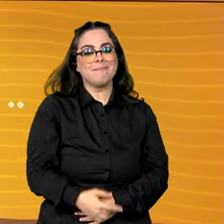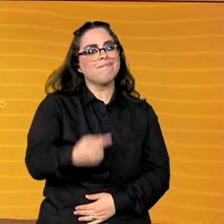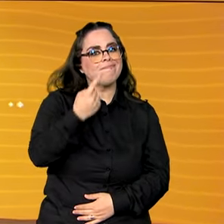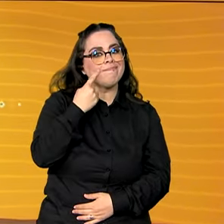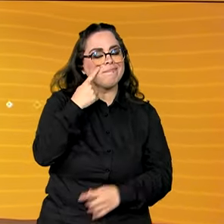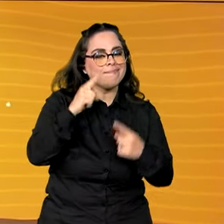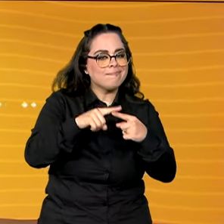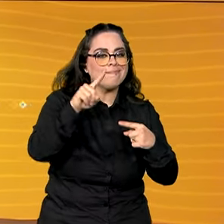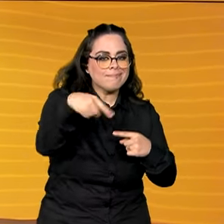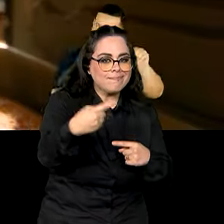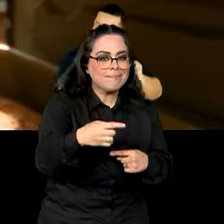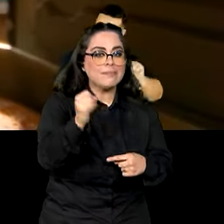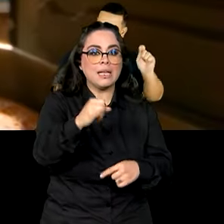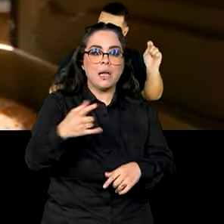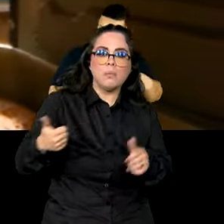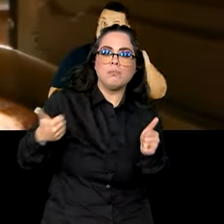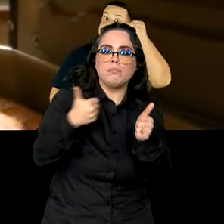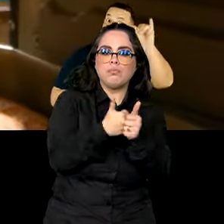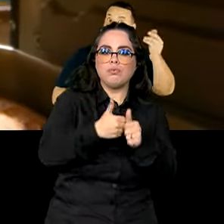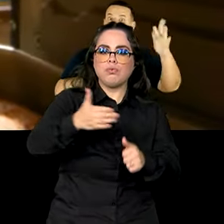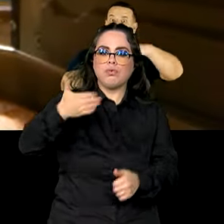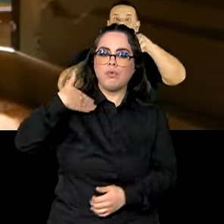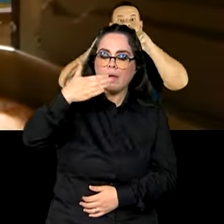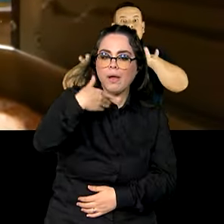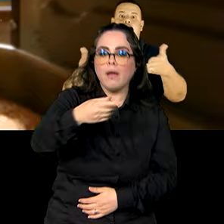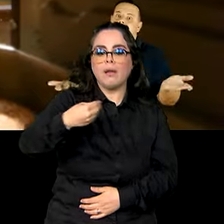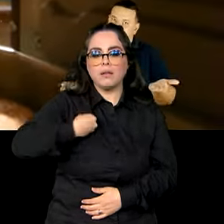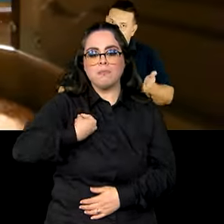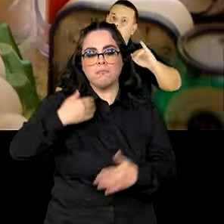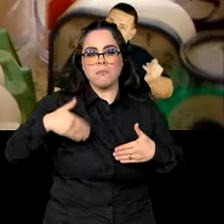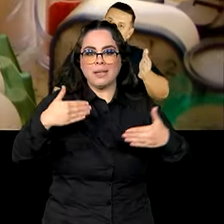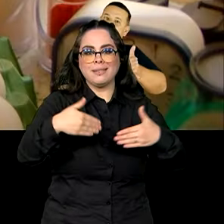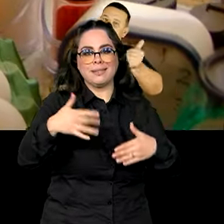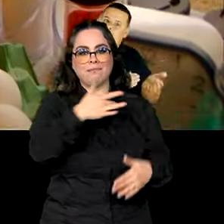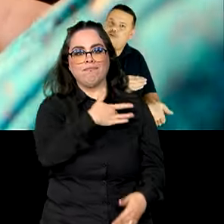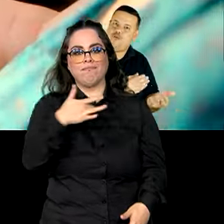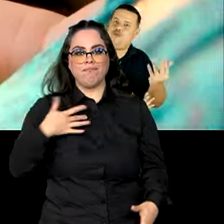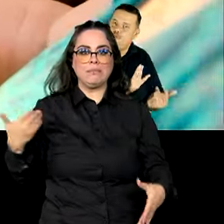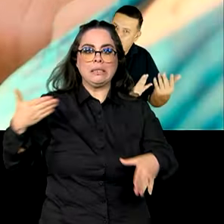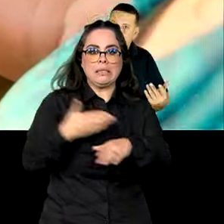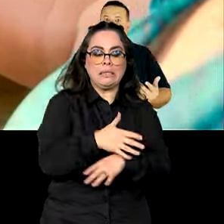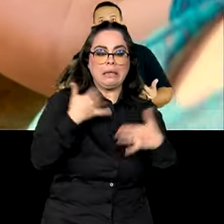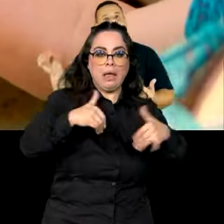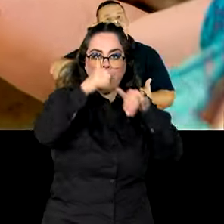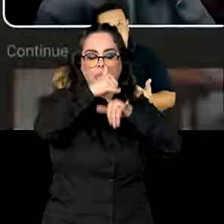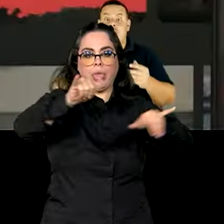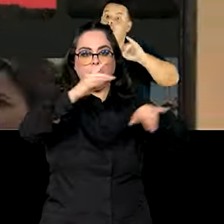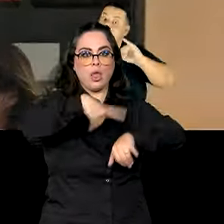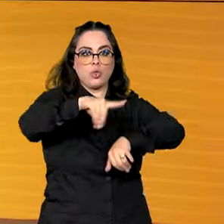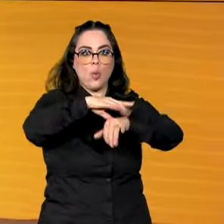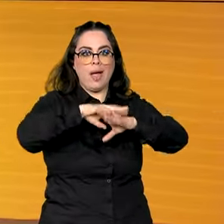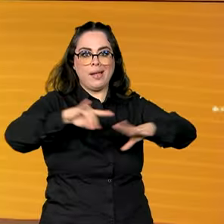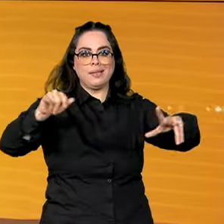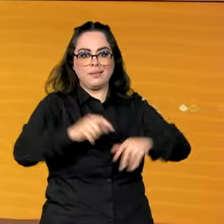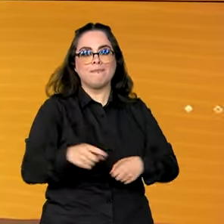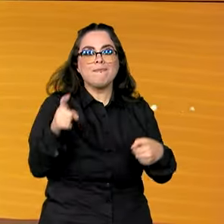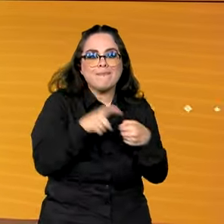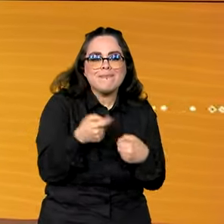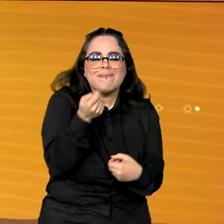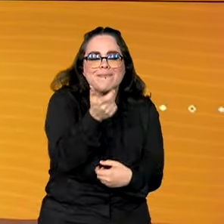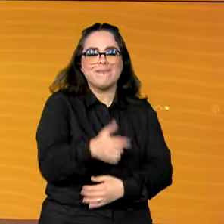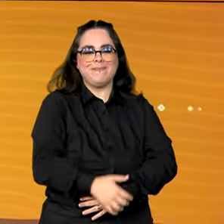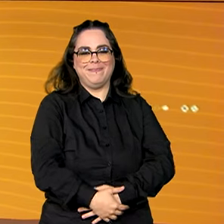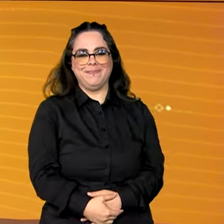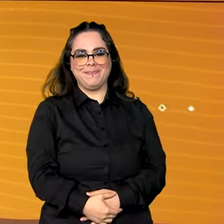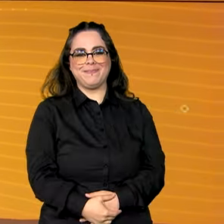Veja a seguir. Com a proximidade do verão, o Ministério da Saúde se prepara para evitar uma nova escalada da dengue. A gente volta